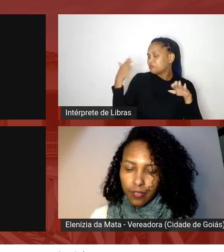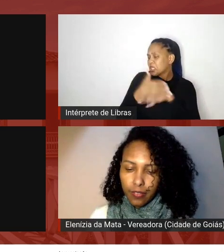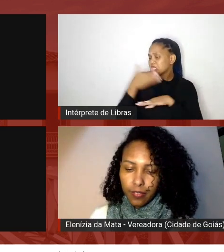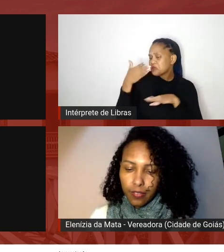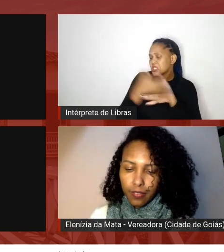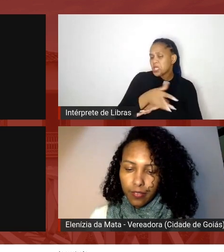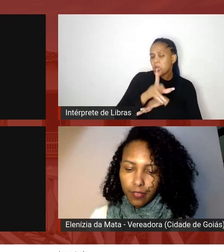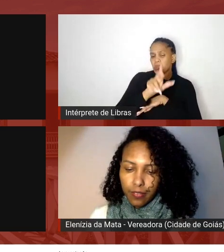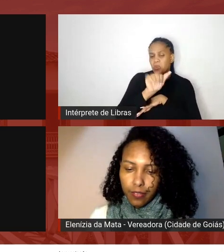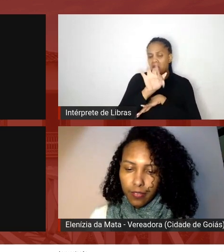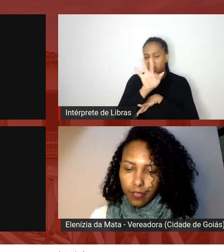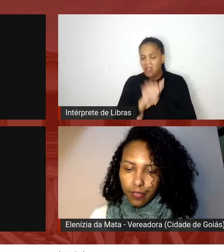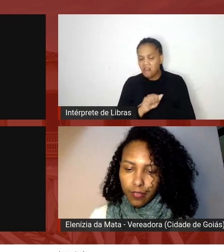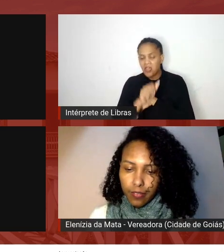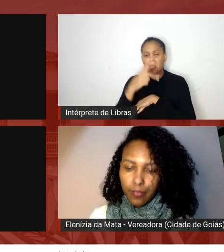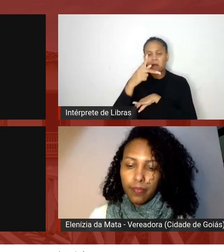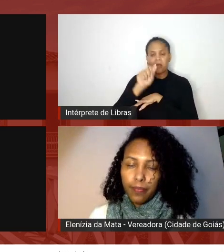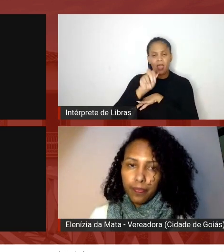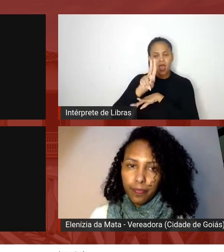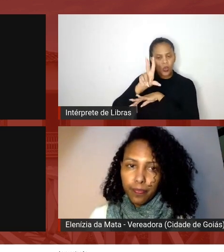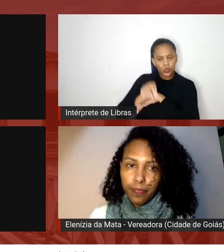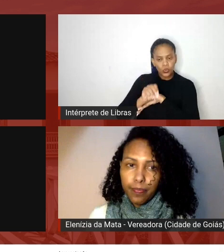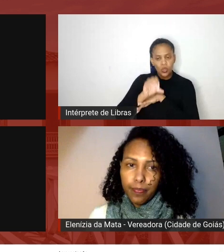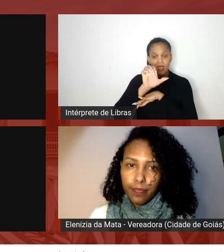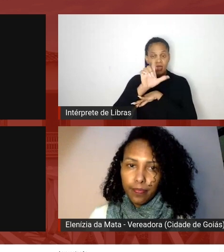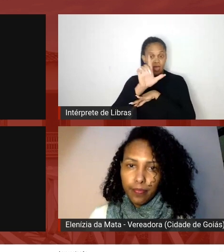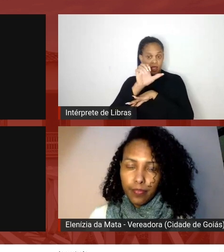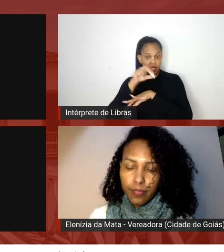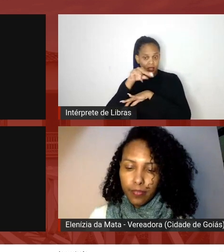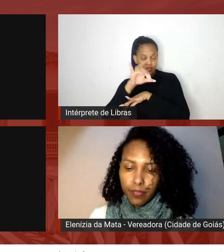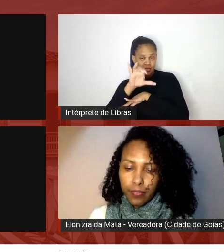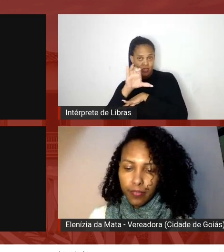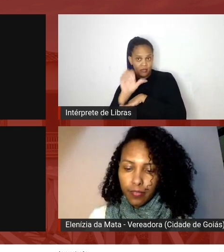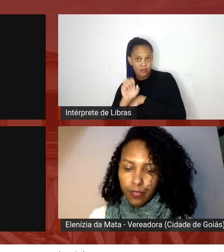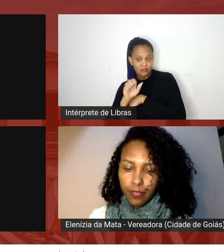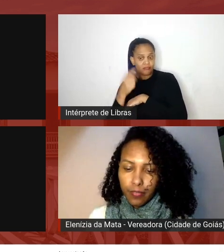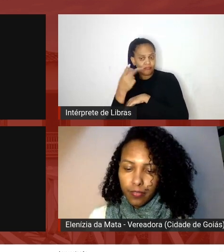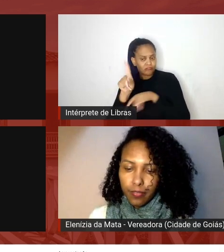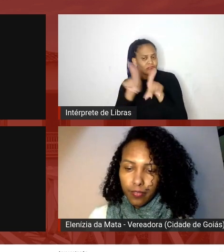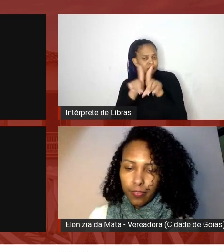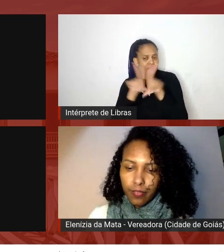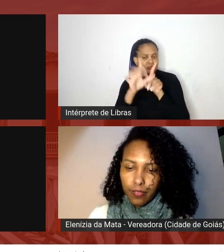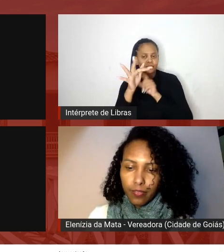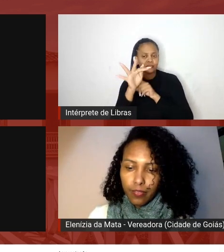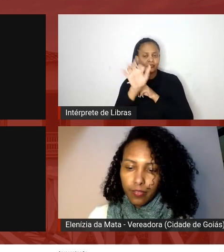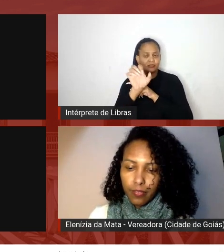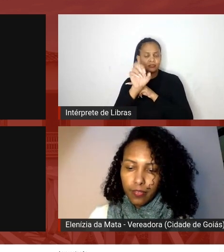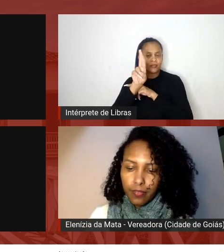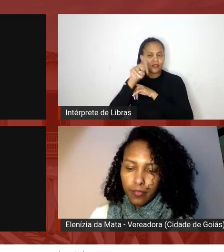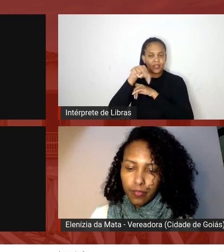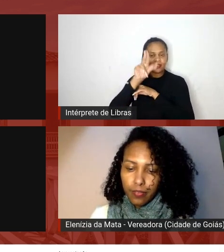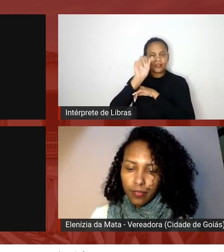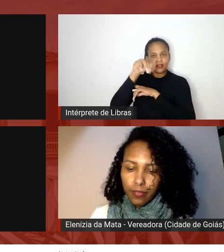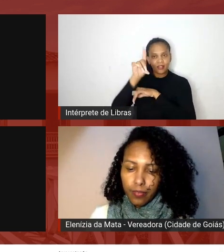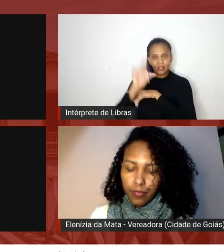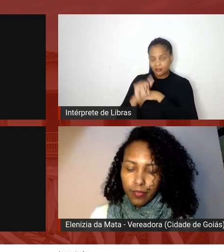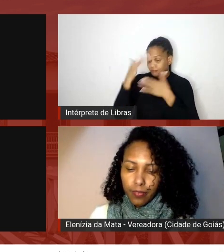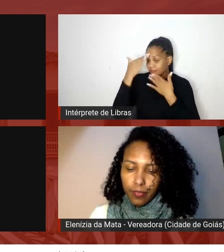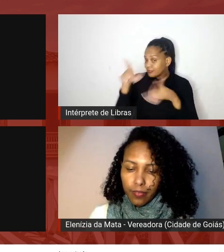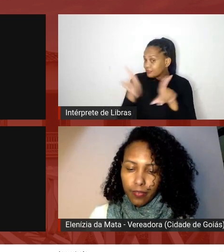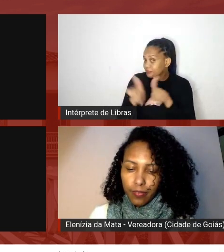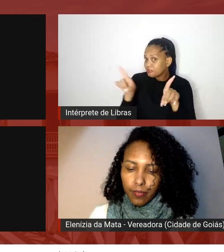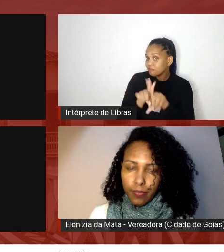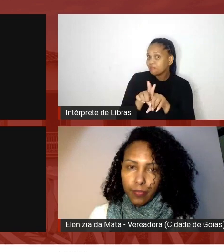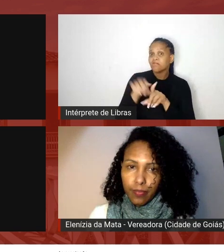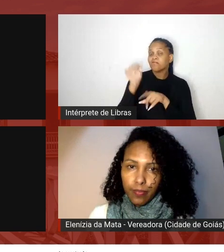do Frei Paulo da Elenísia e sua Fernanda e agradecemos também já antecipadamente aqui essa que está com a gente é a Ana